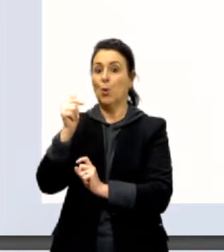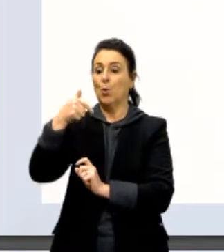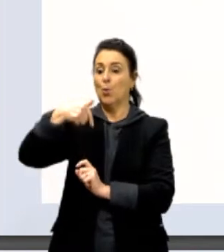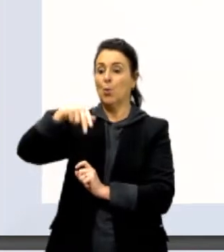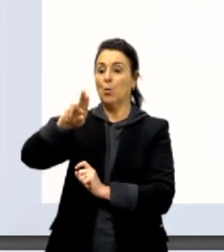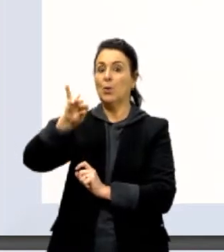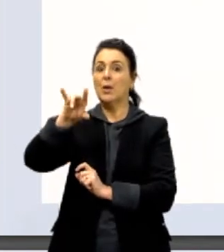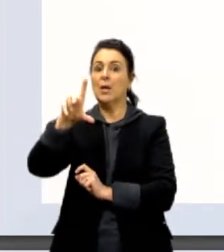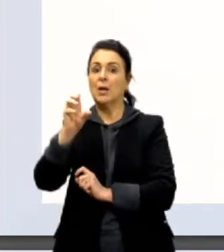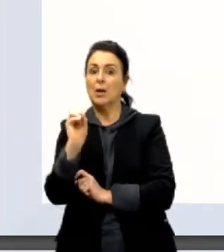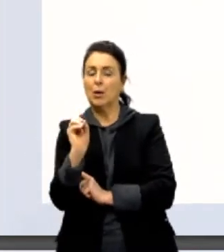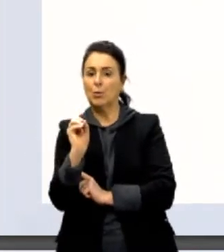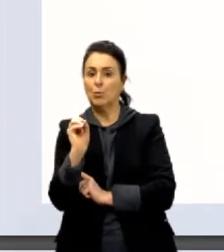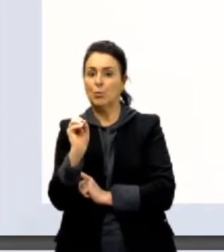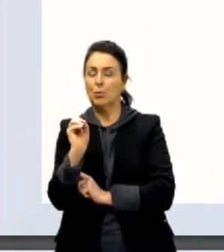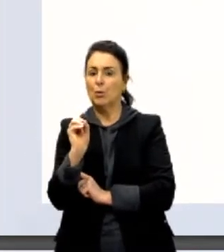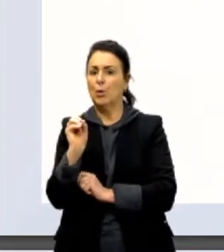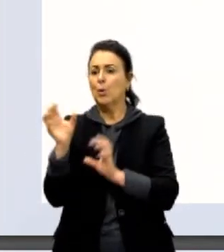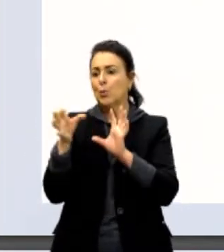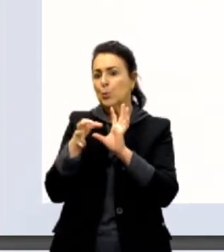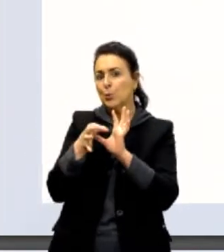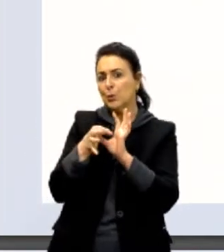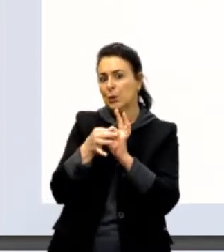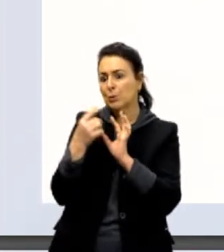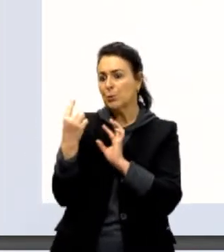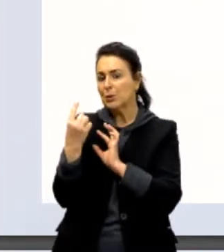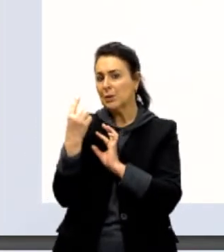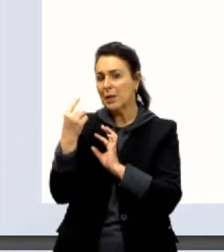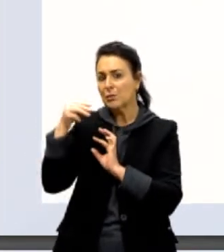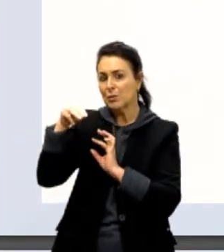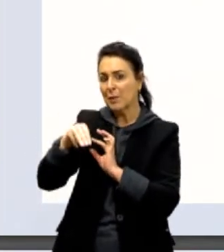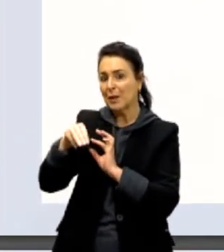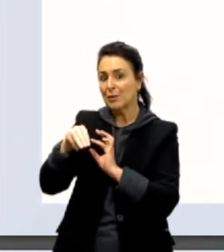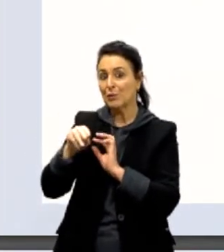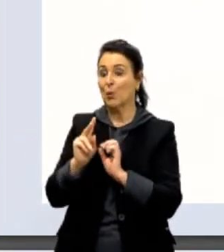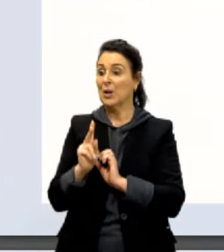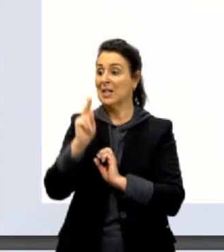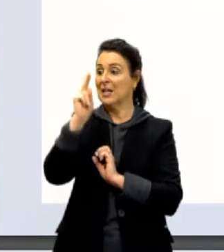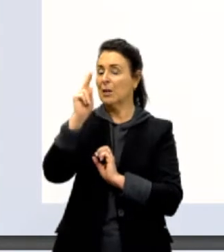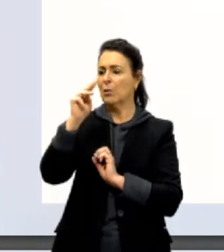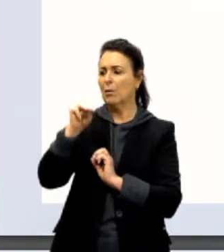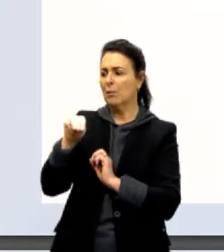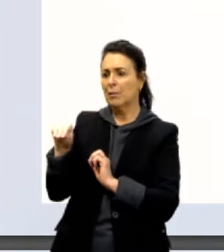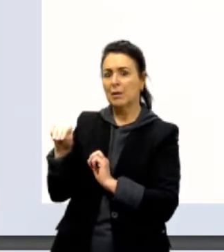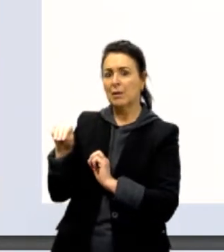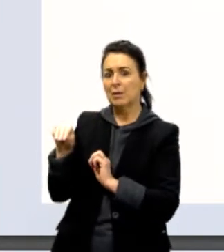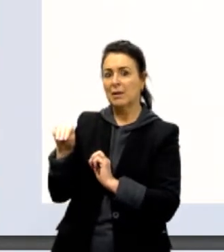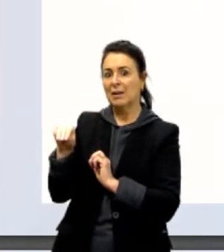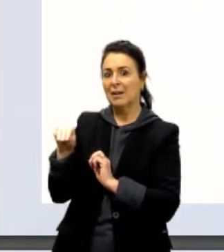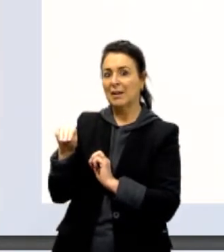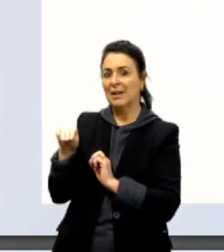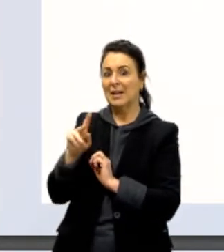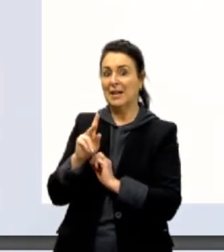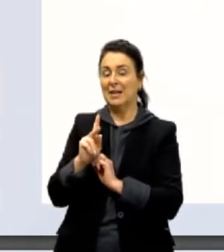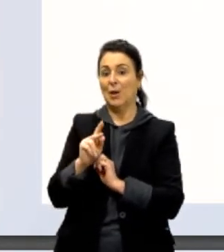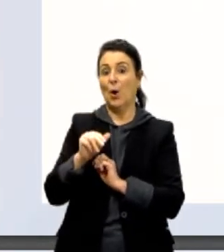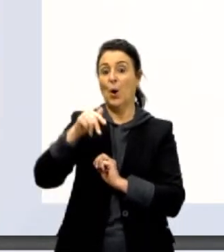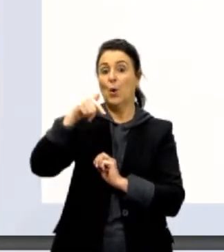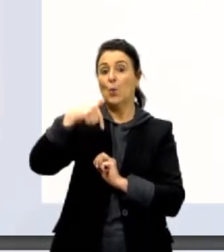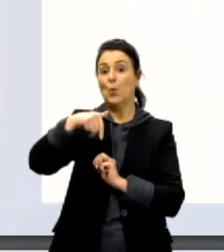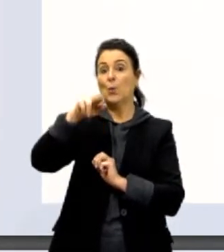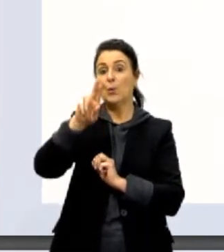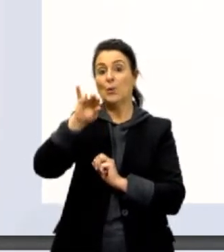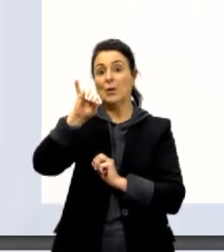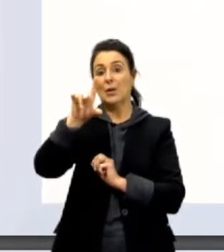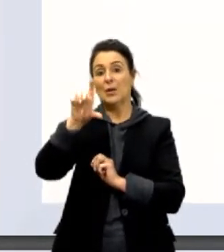unido à unidade metro, formou quilometro. É o quilômetro, né gente? Km. E assim